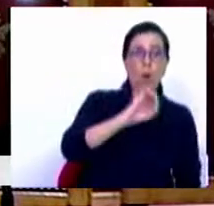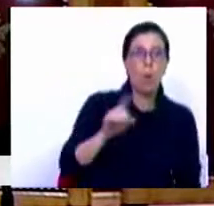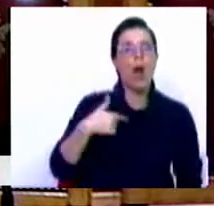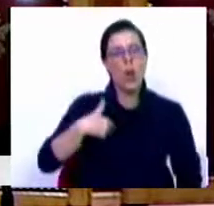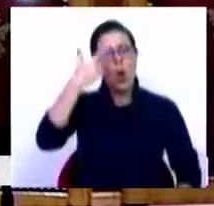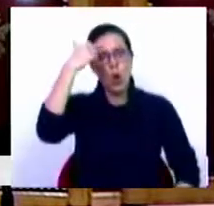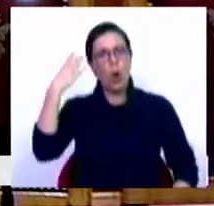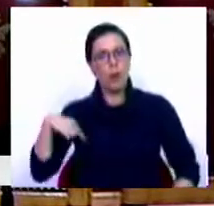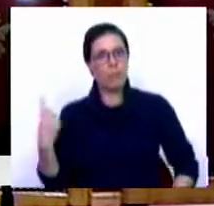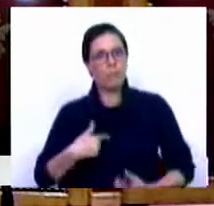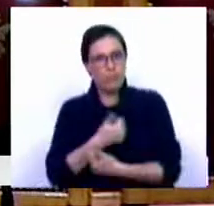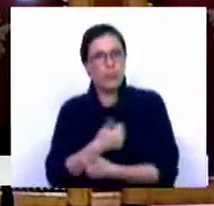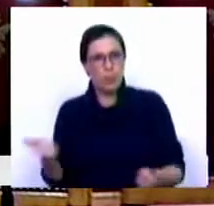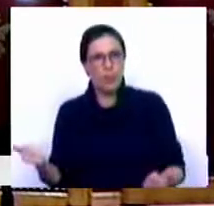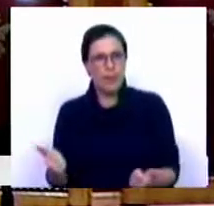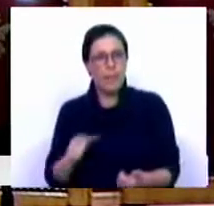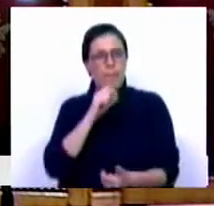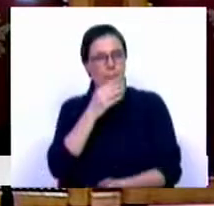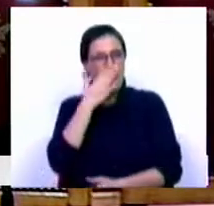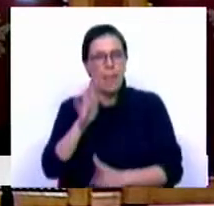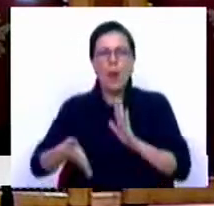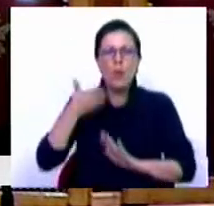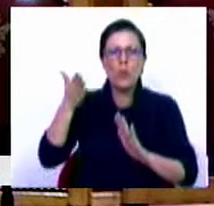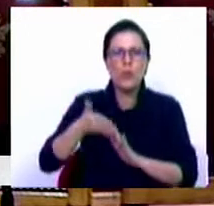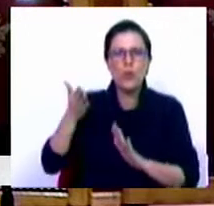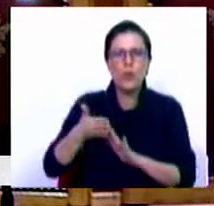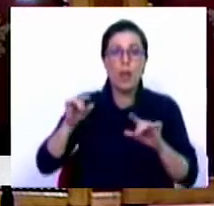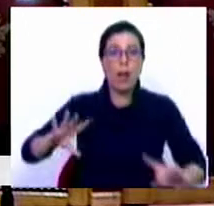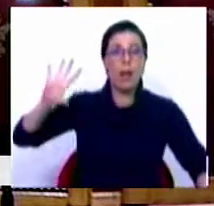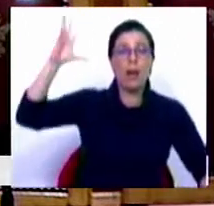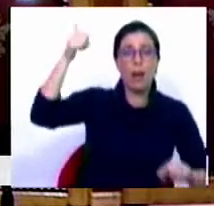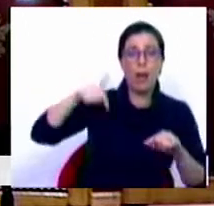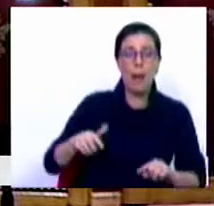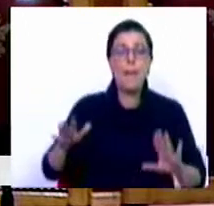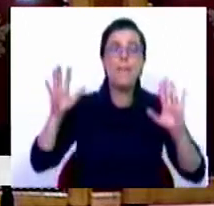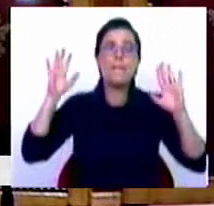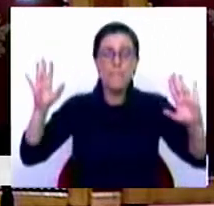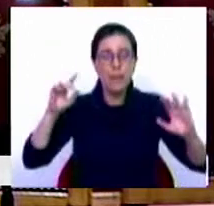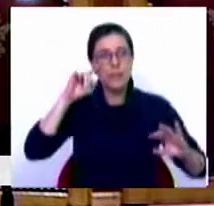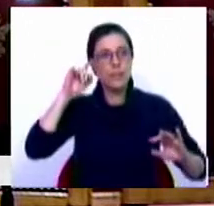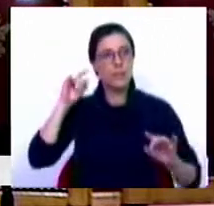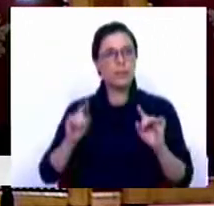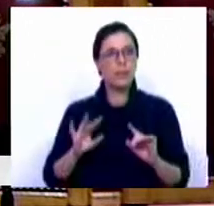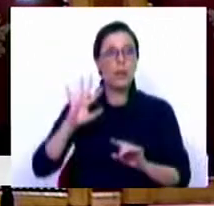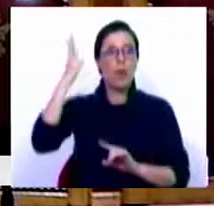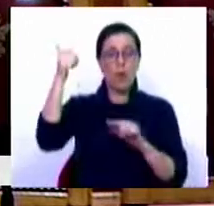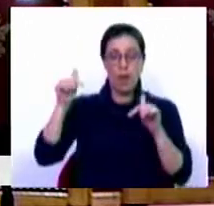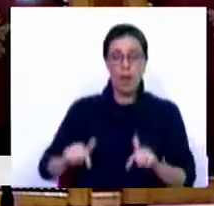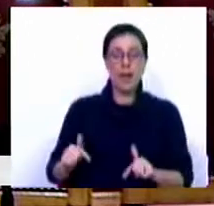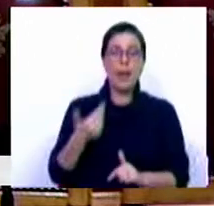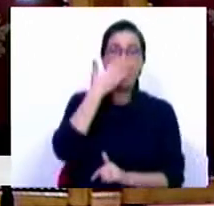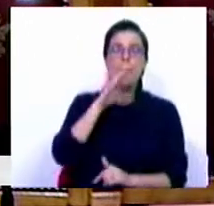entendemos todos muito bem. Pode parecer uma urgência o que aqui acontece, mas no que diz respeito ao que acontece aqui,